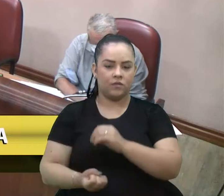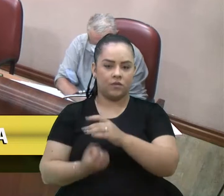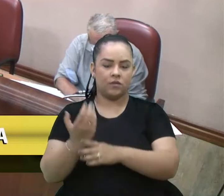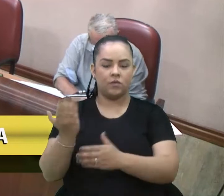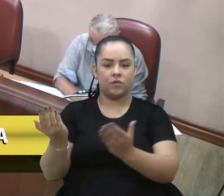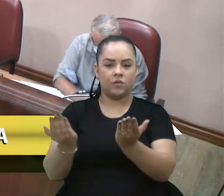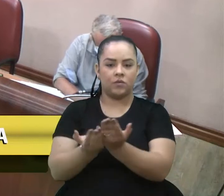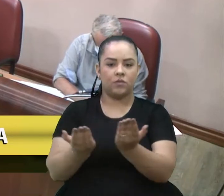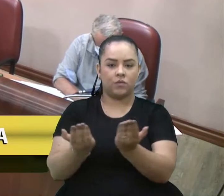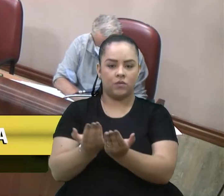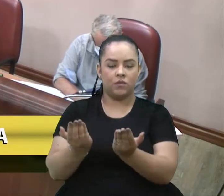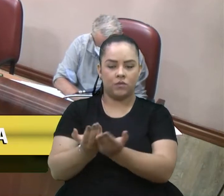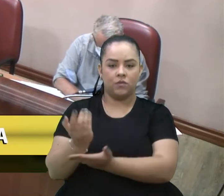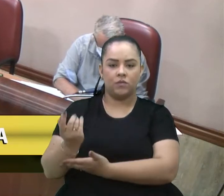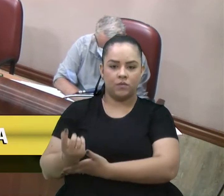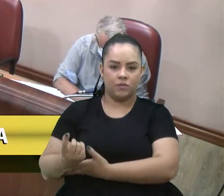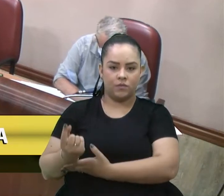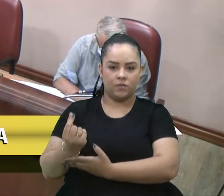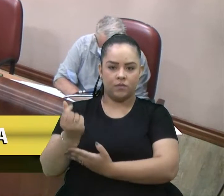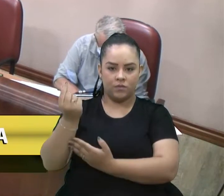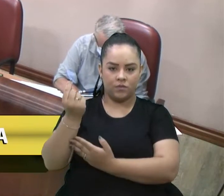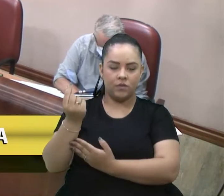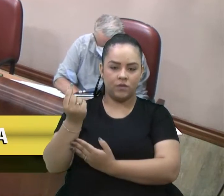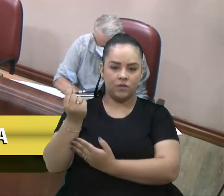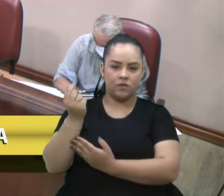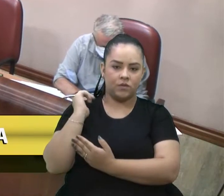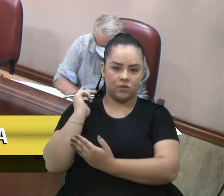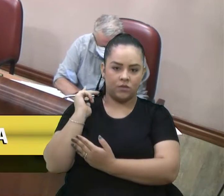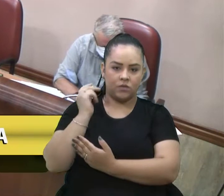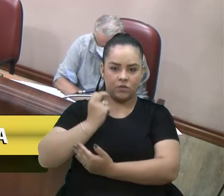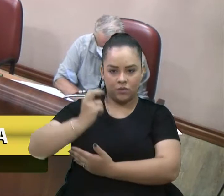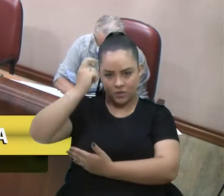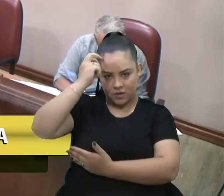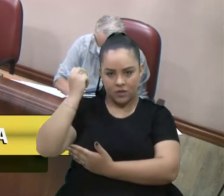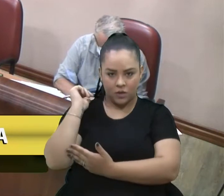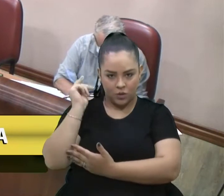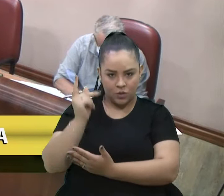...econômicos, culturais e históricos do Rio Grande do Sul.